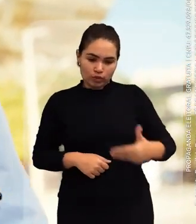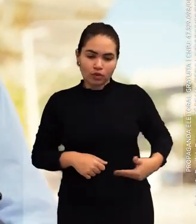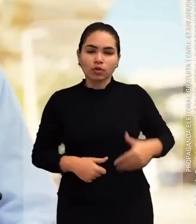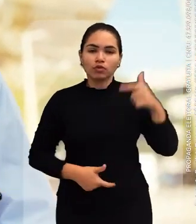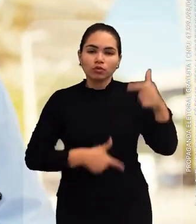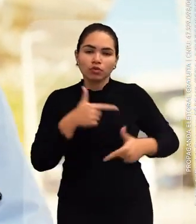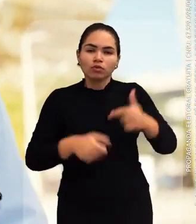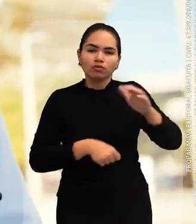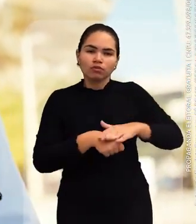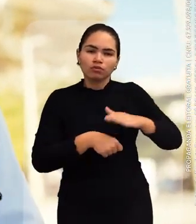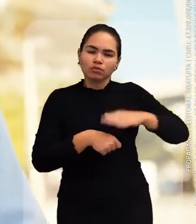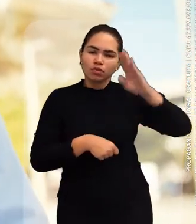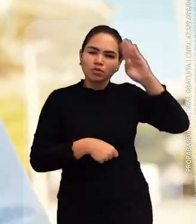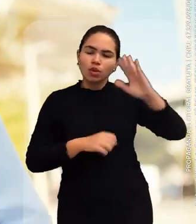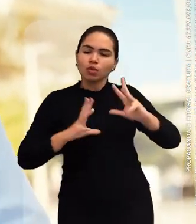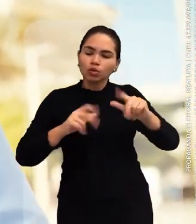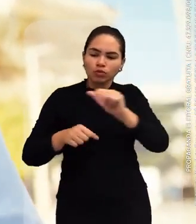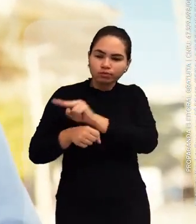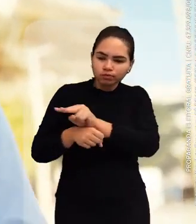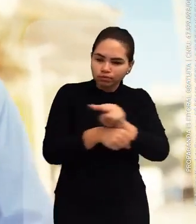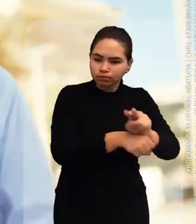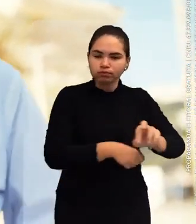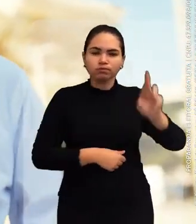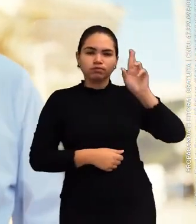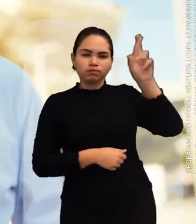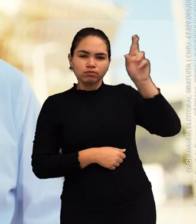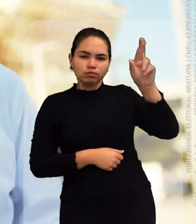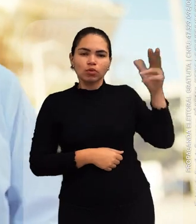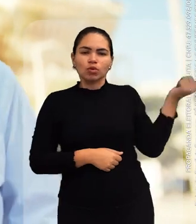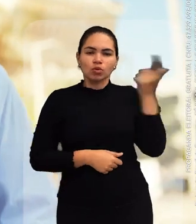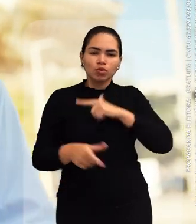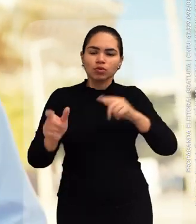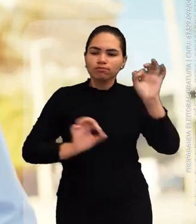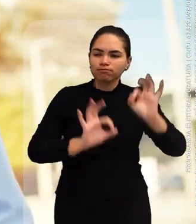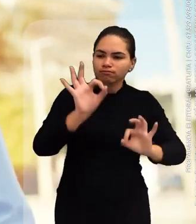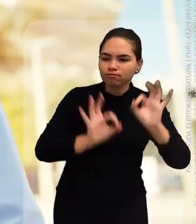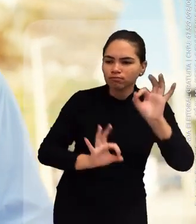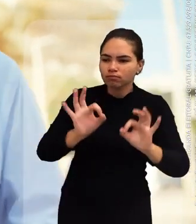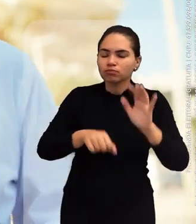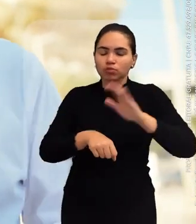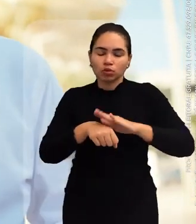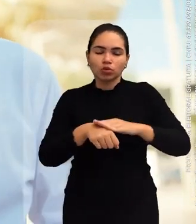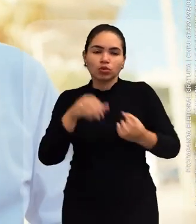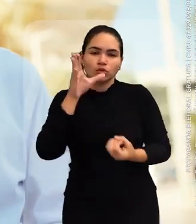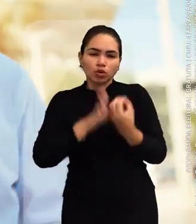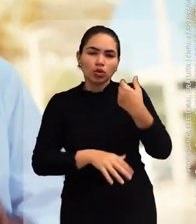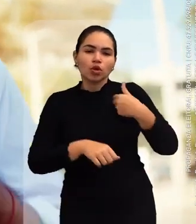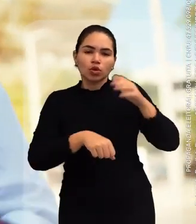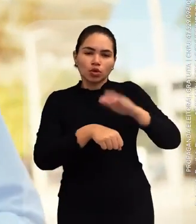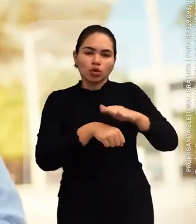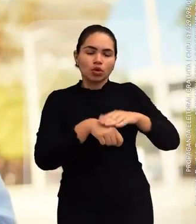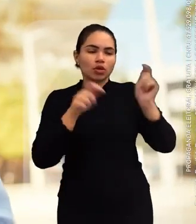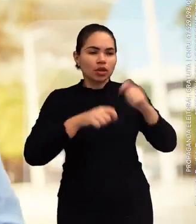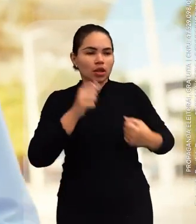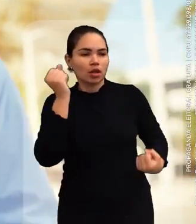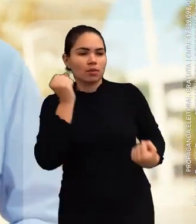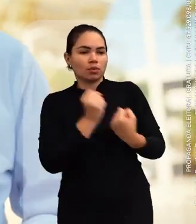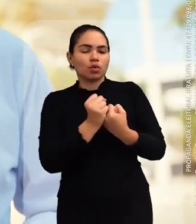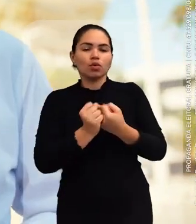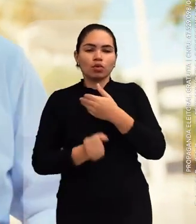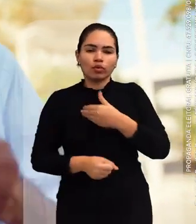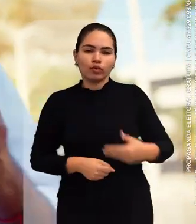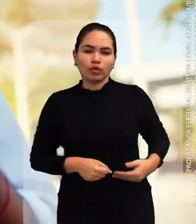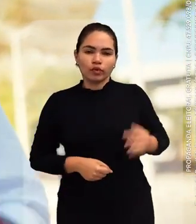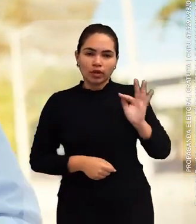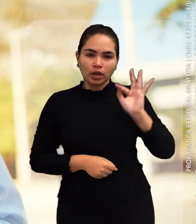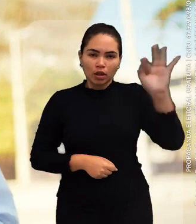vou liderar pessoalmente todas as ações na segurança e monitorar os resultados. Além disso, vou contar com o apoio do governo